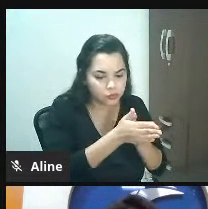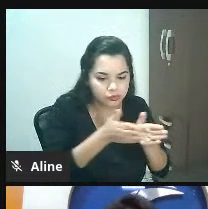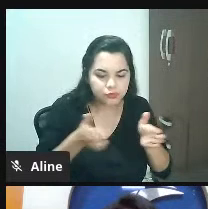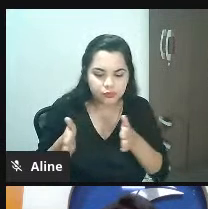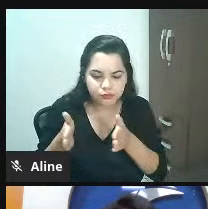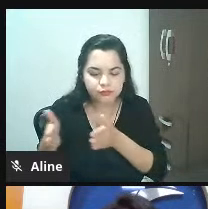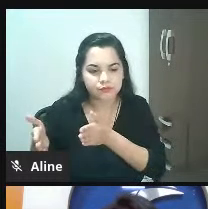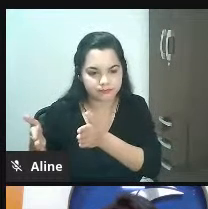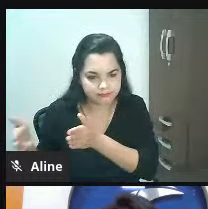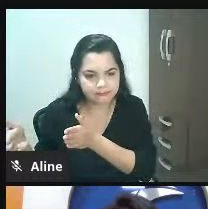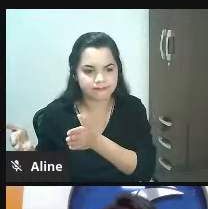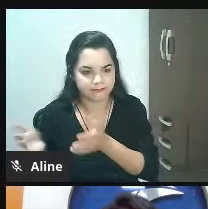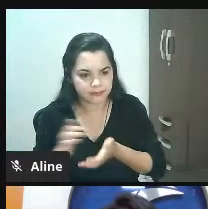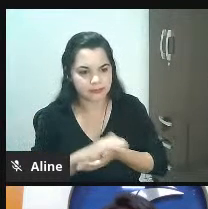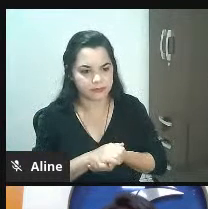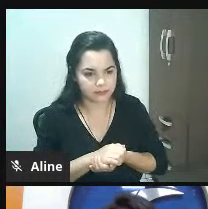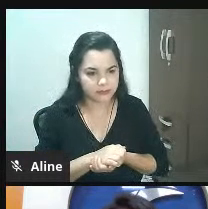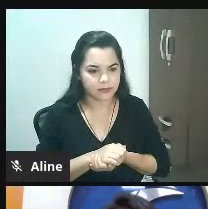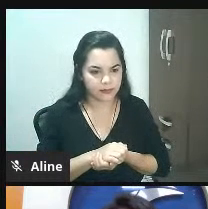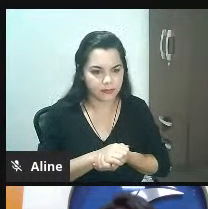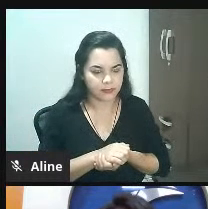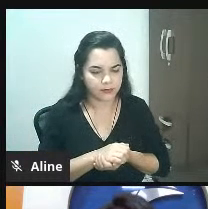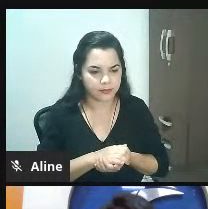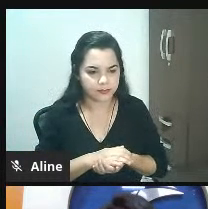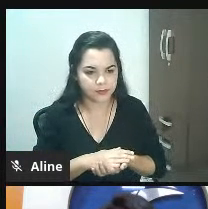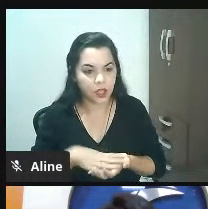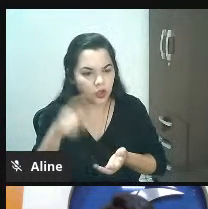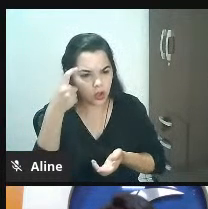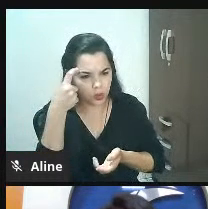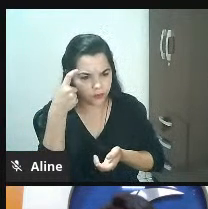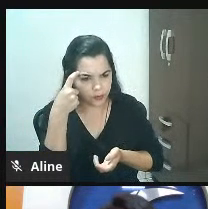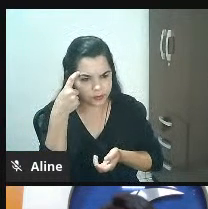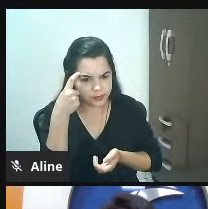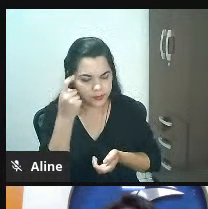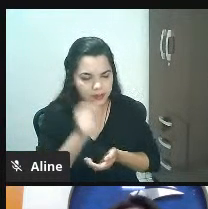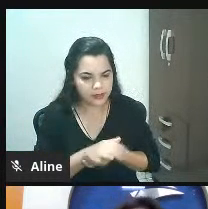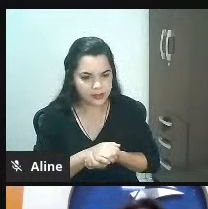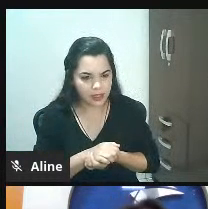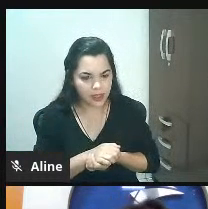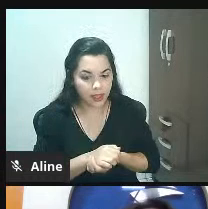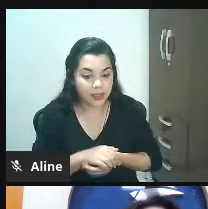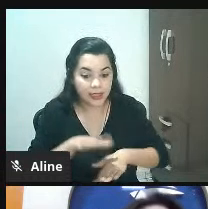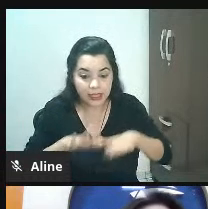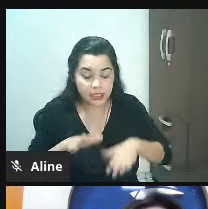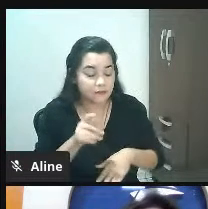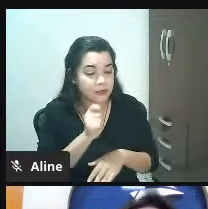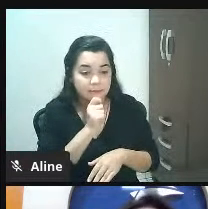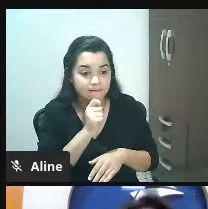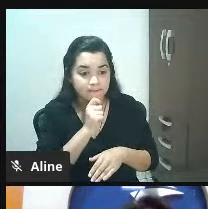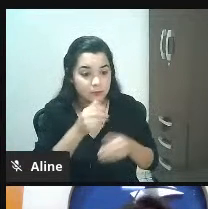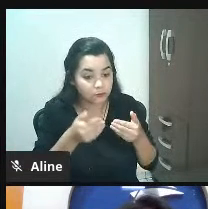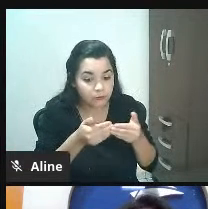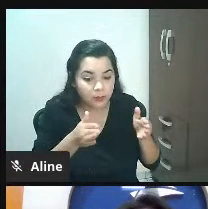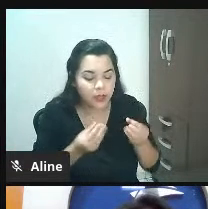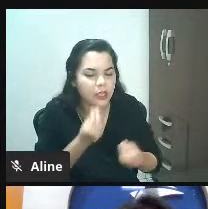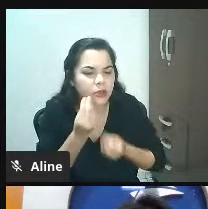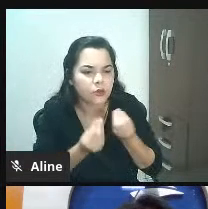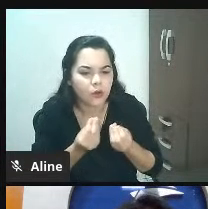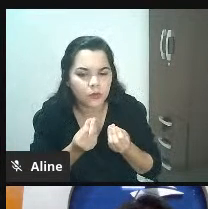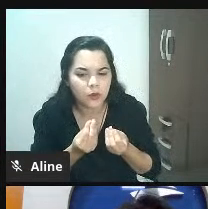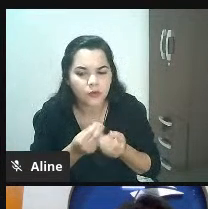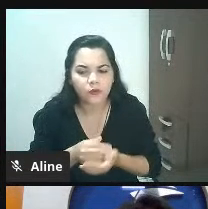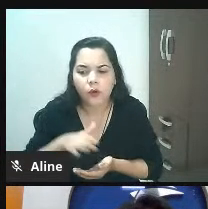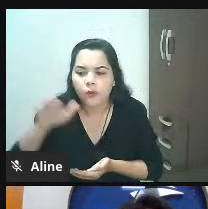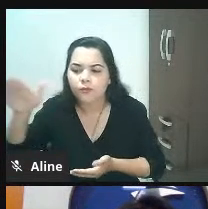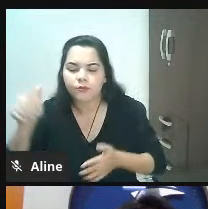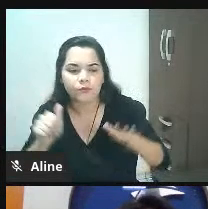prospectando, quer dizer, eu não, mas vamos pensar o seguinte, eu não abri a minha loja ainda. Como é que eu estou chamando as pessoas para essa loja?